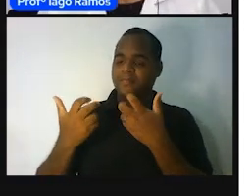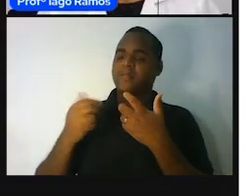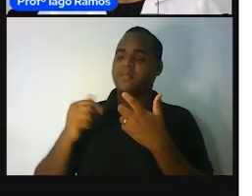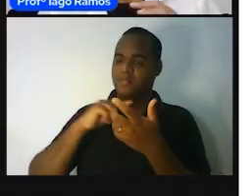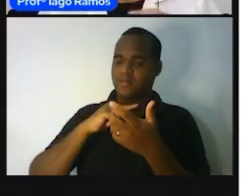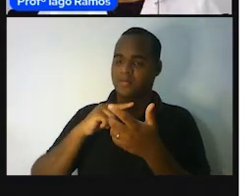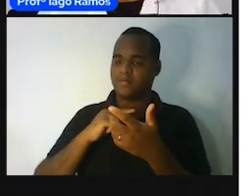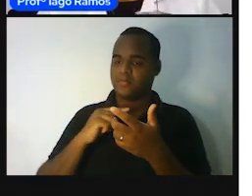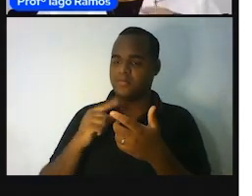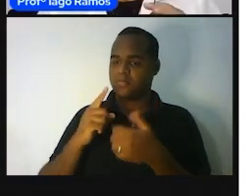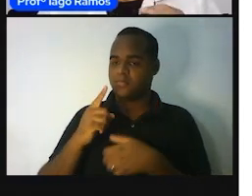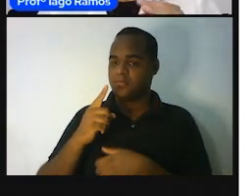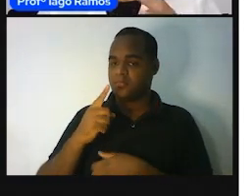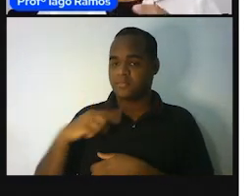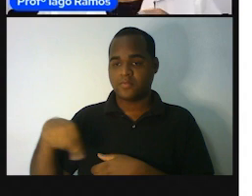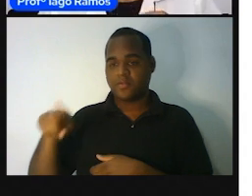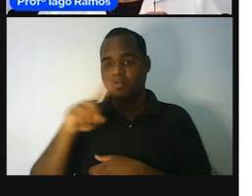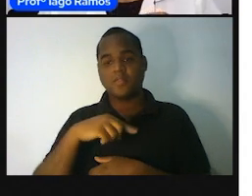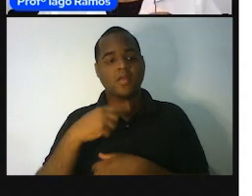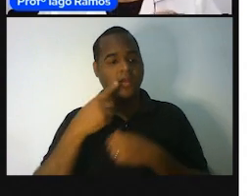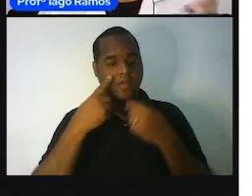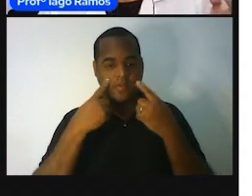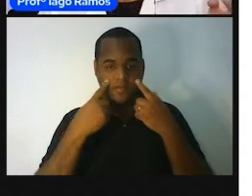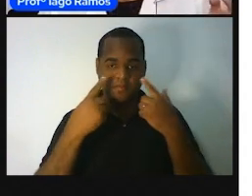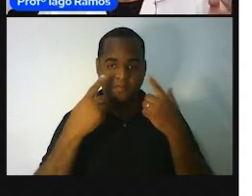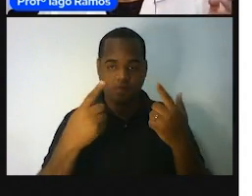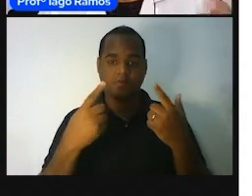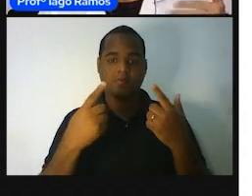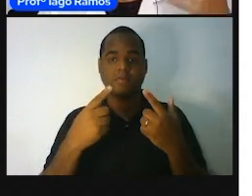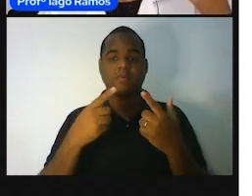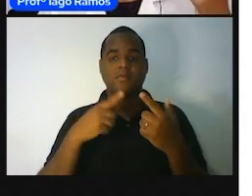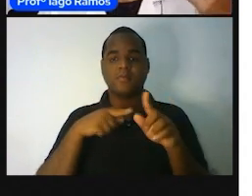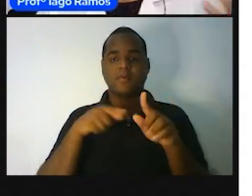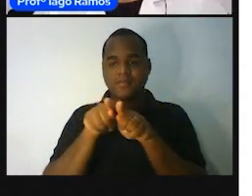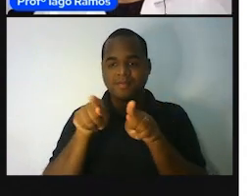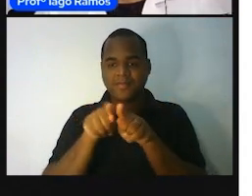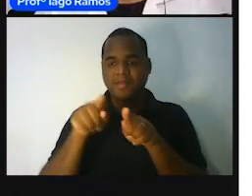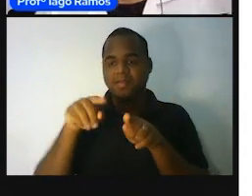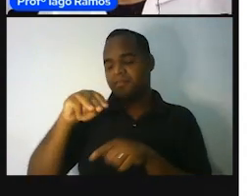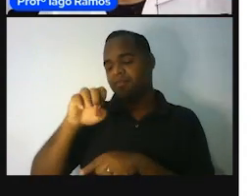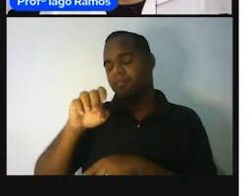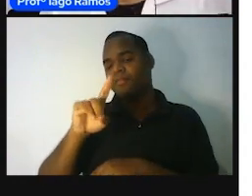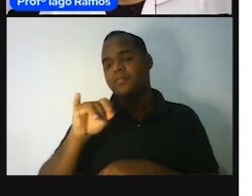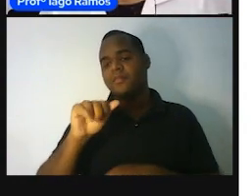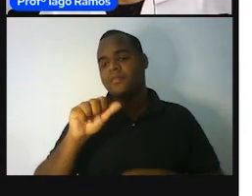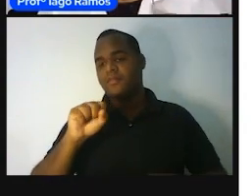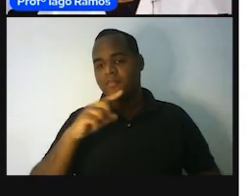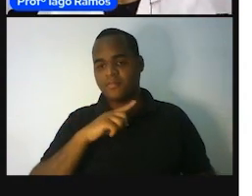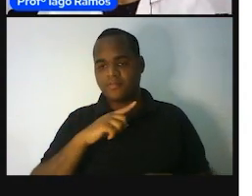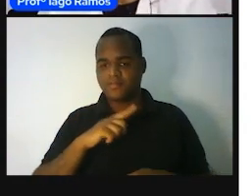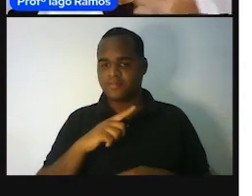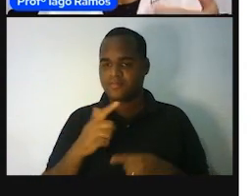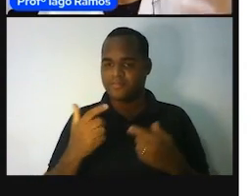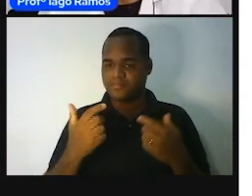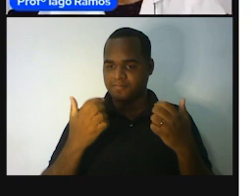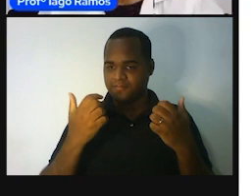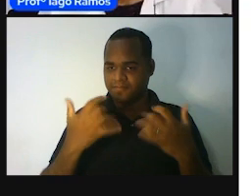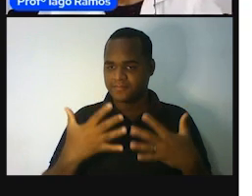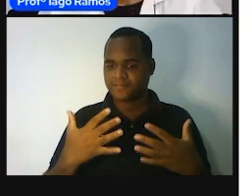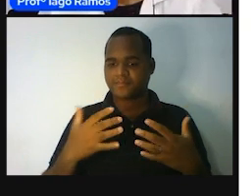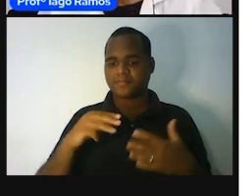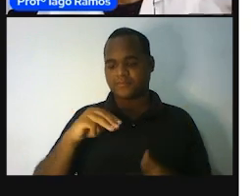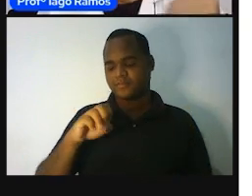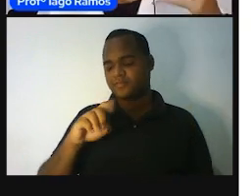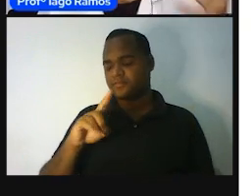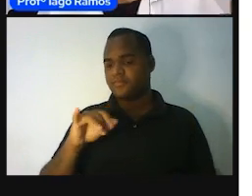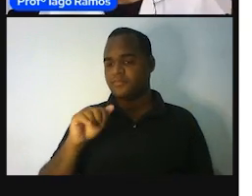Aí gente viu também o que são os sistemas mais medidas e a maneira mais simples de entender o que são os sistemas de